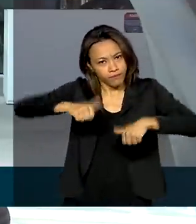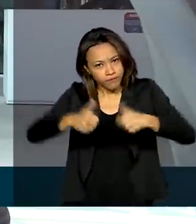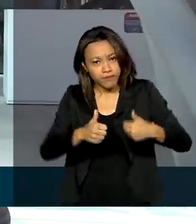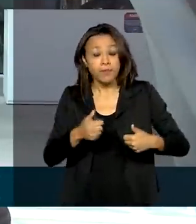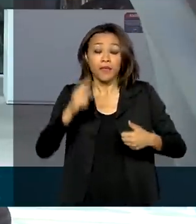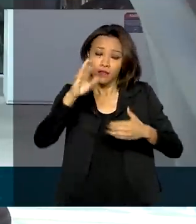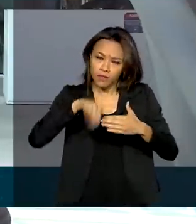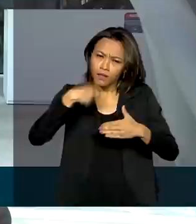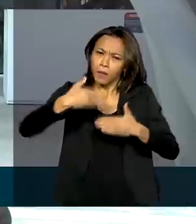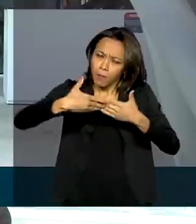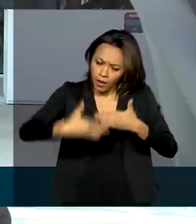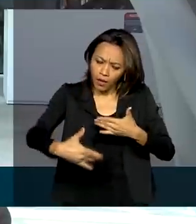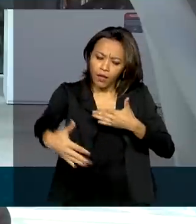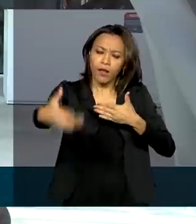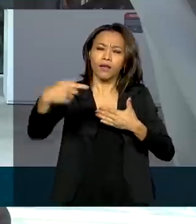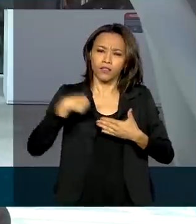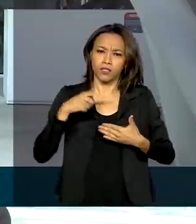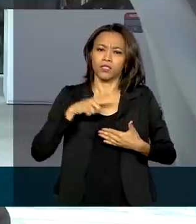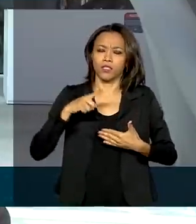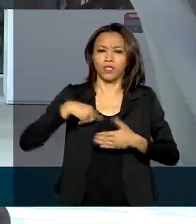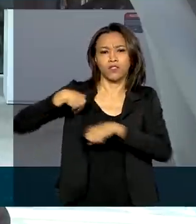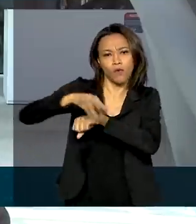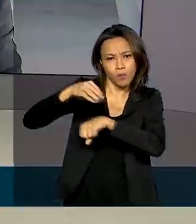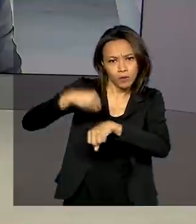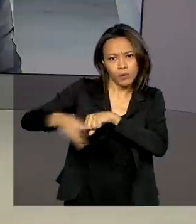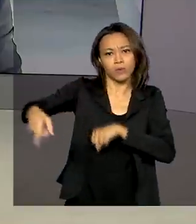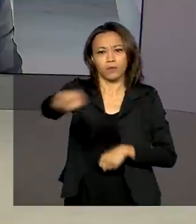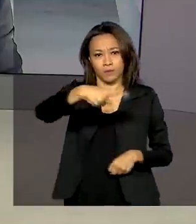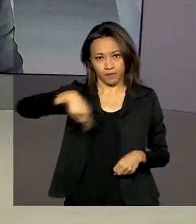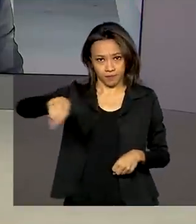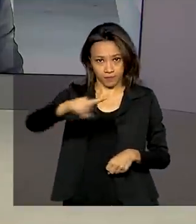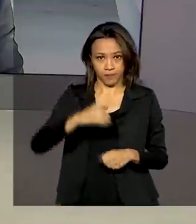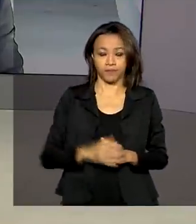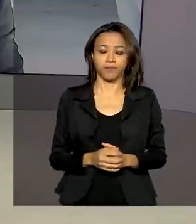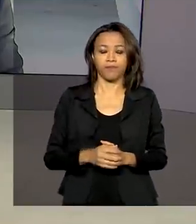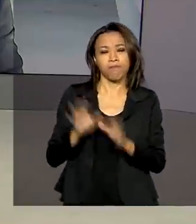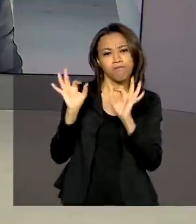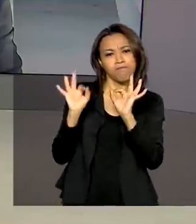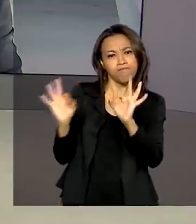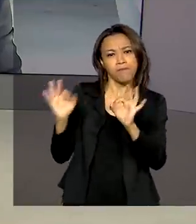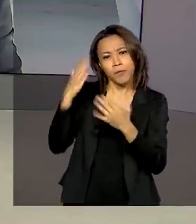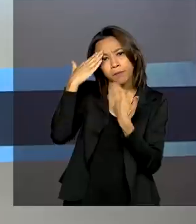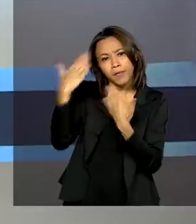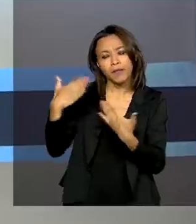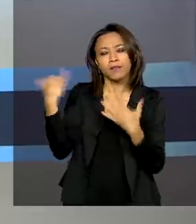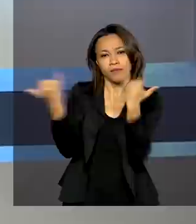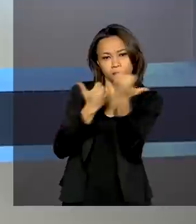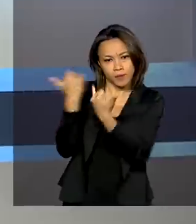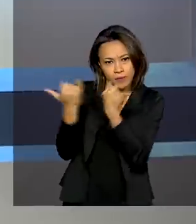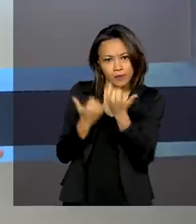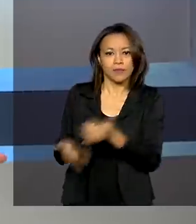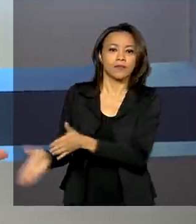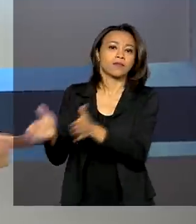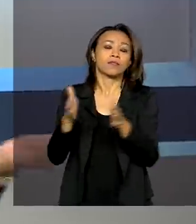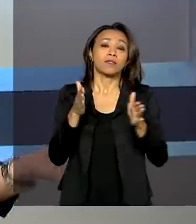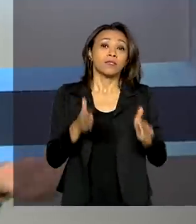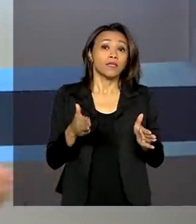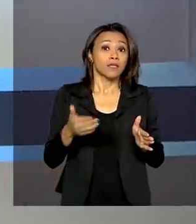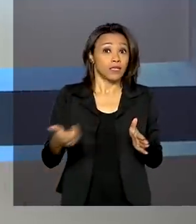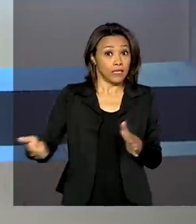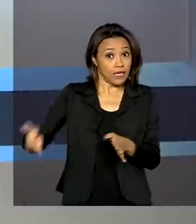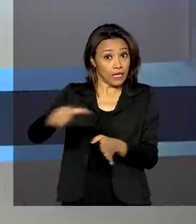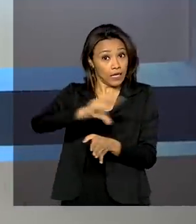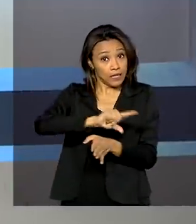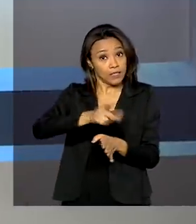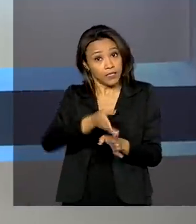ao longo da programação aqui na TV Brasil. Renata. Perfeito, Dimas. Obrigada pelas suas informações. E antes de partir para